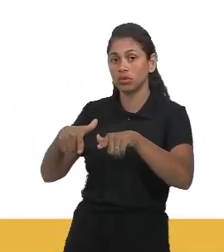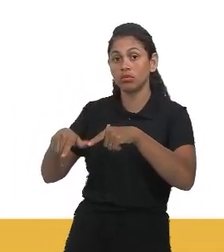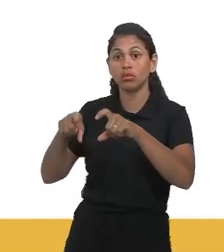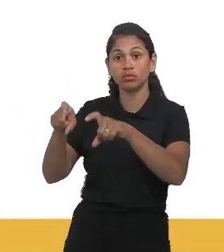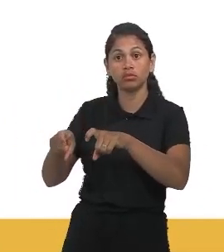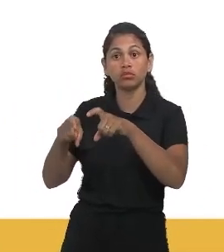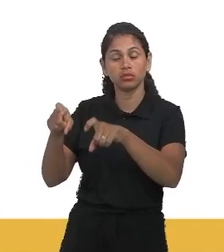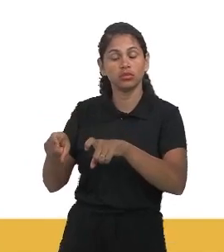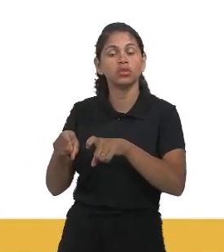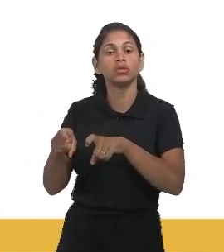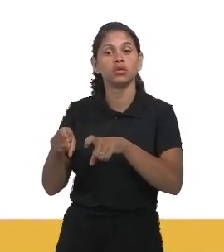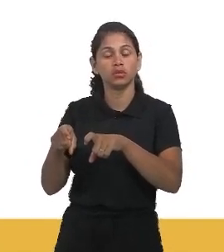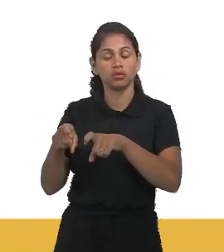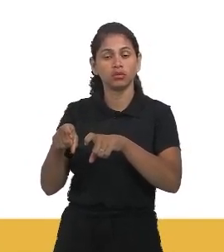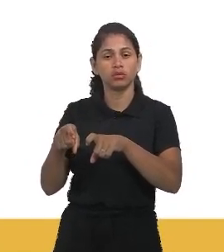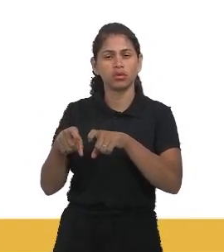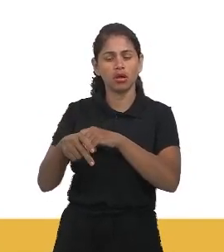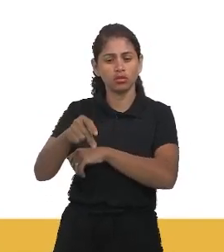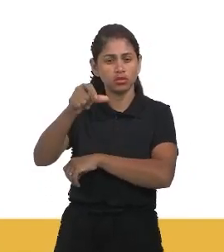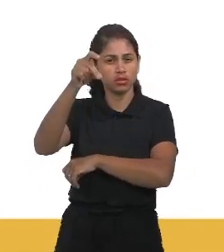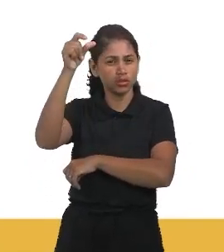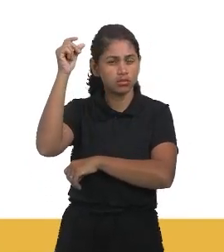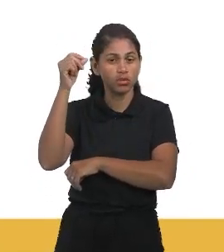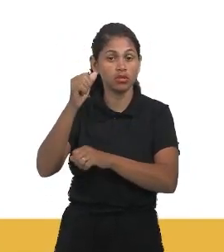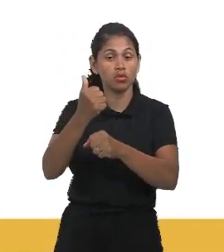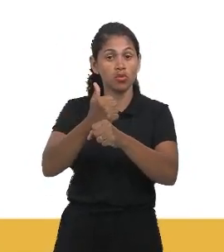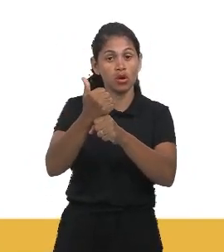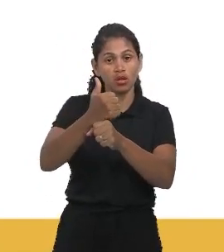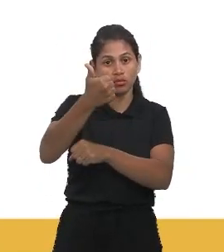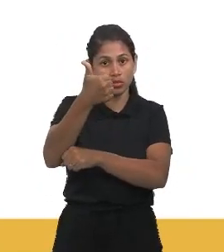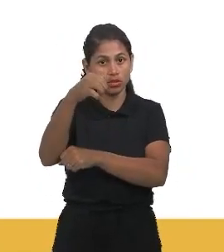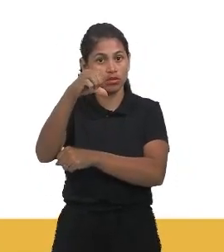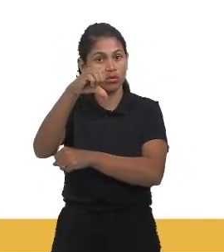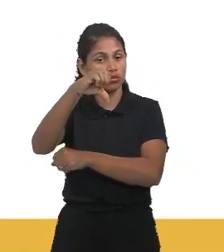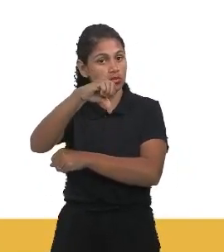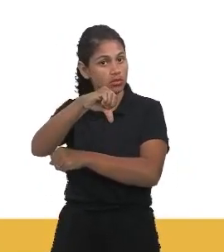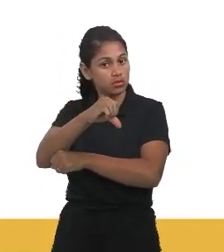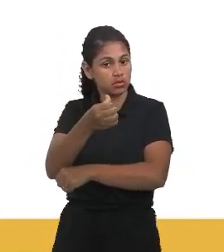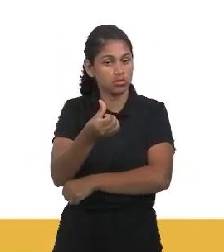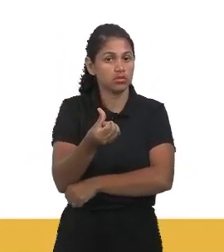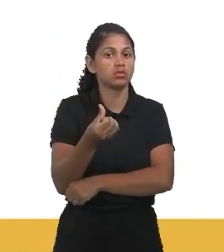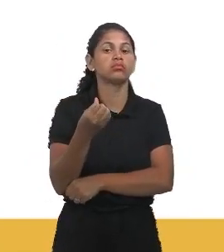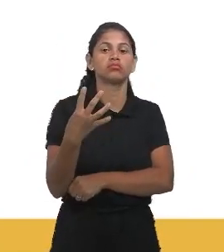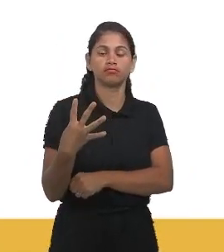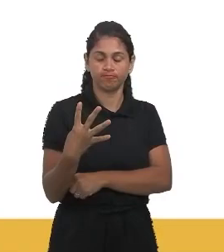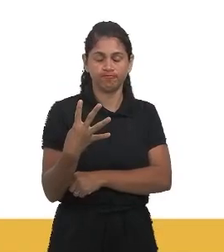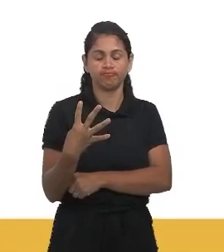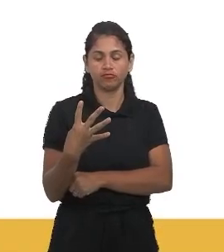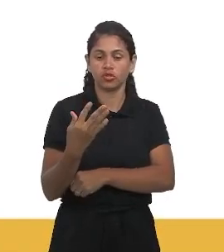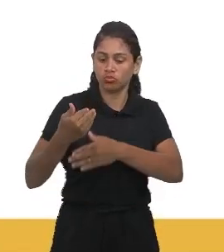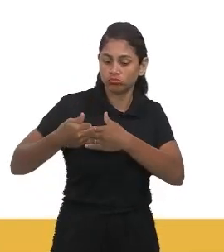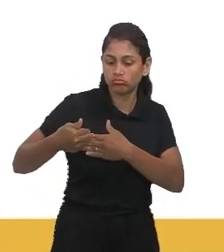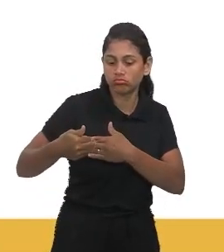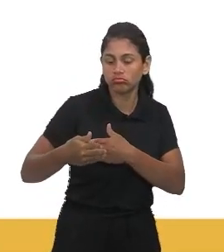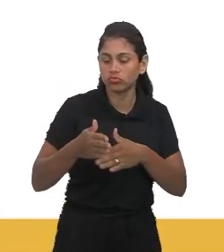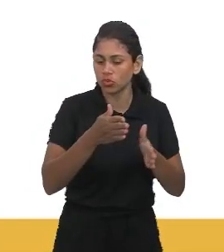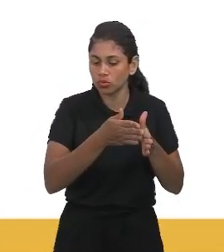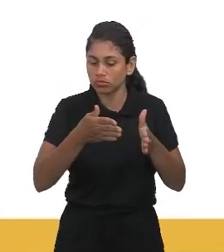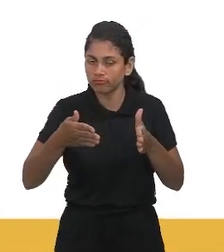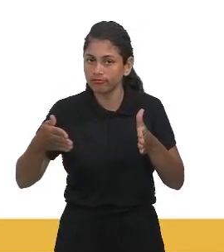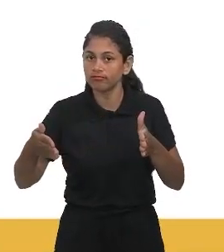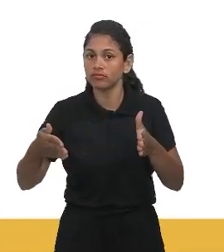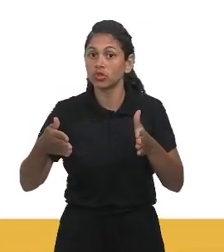no Brasil de 1964. Então, o primeiro ponto é, durante a ditadura, os sindicatos